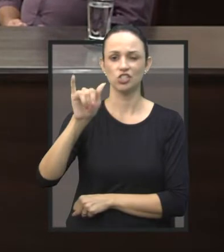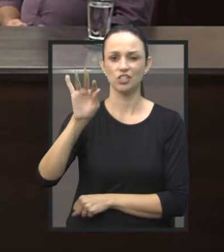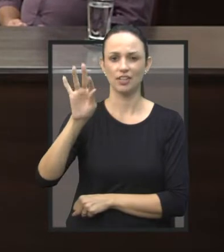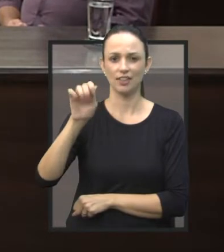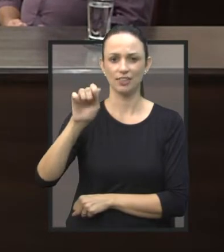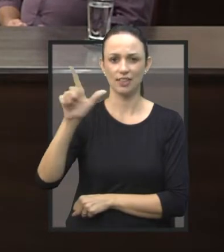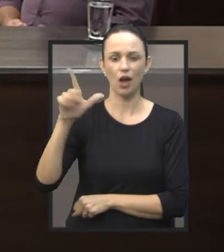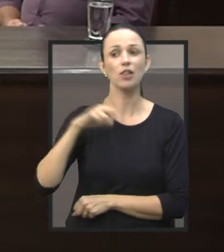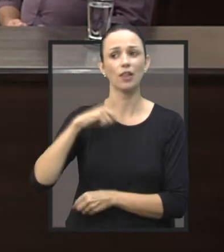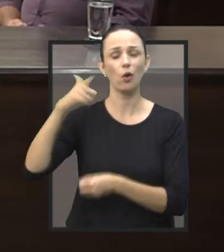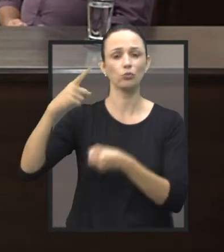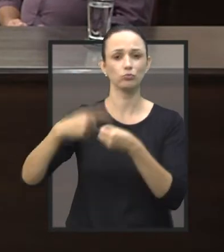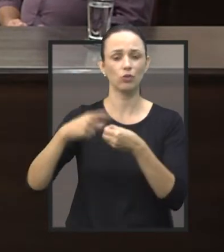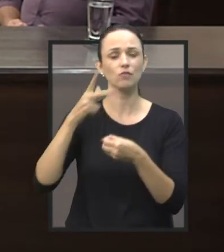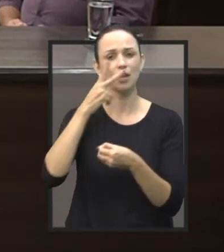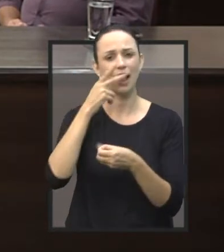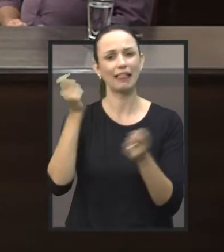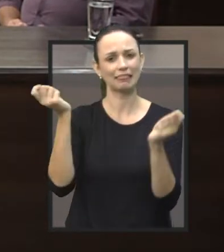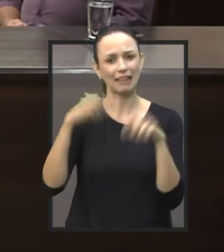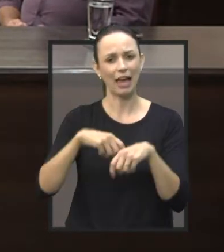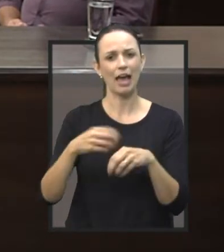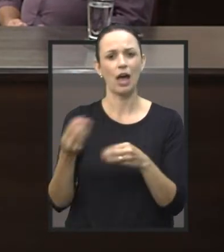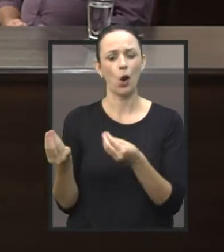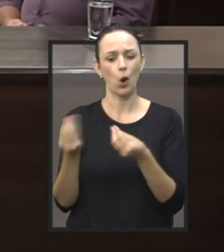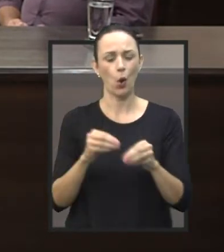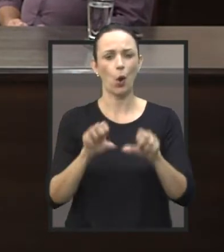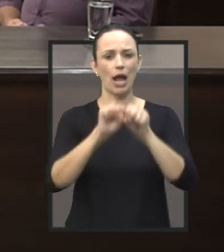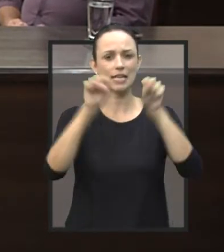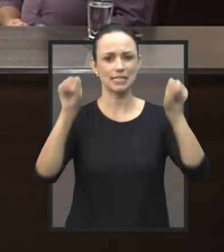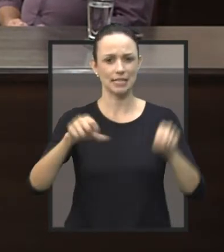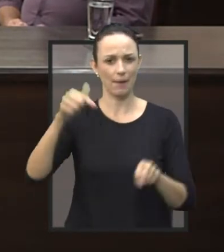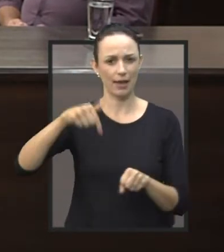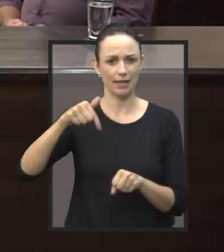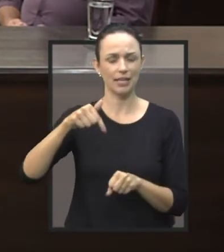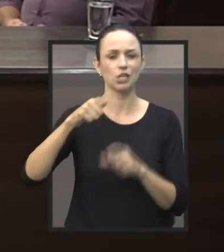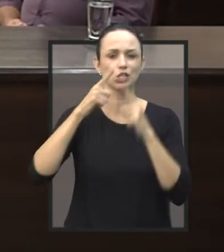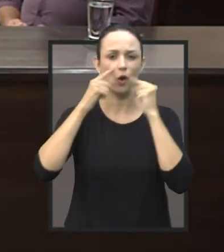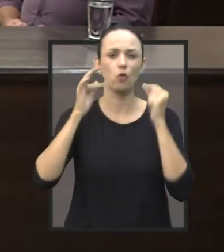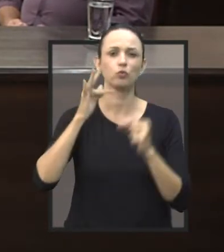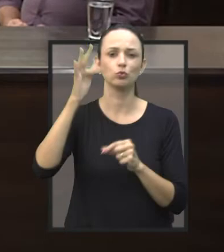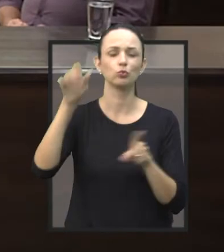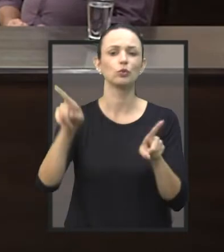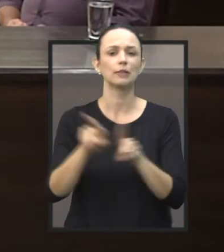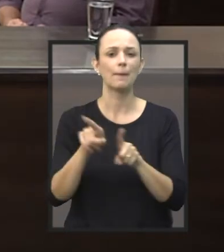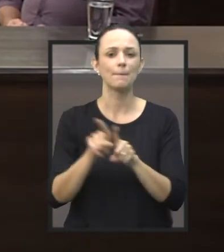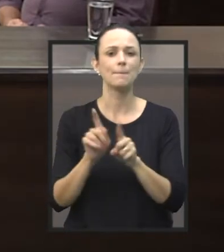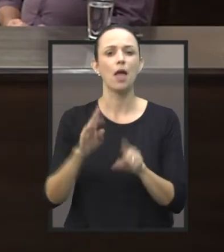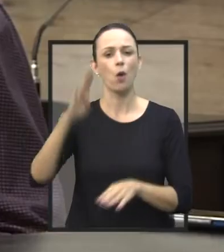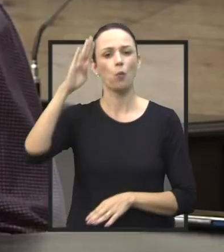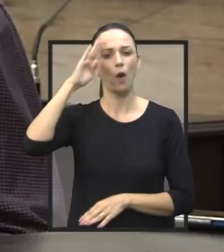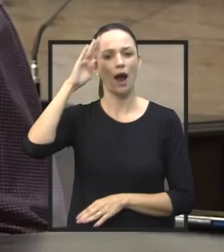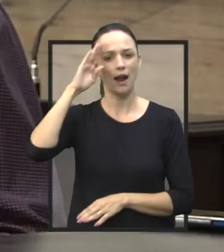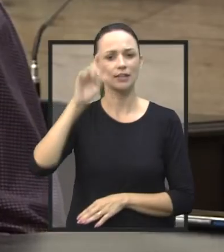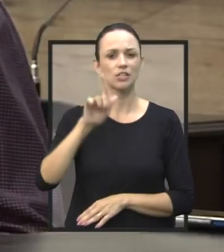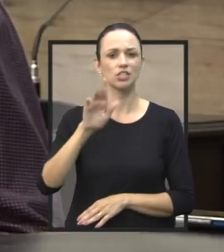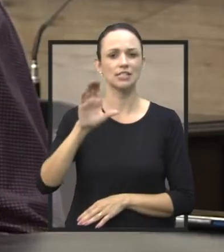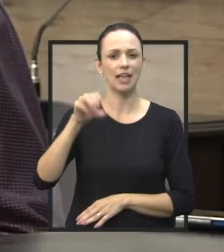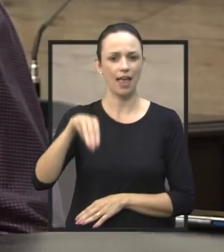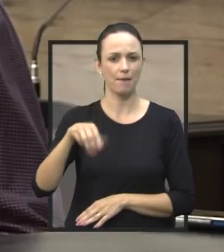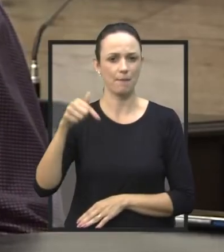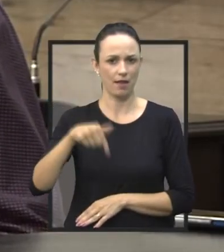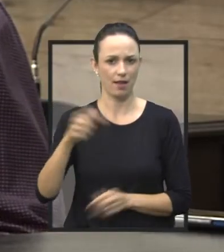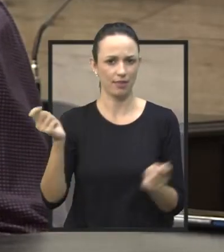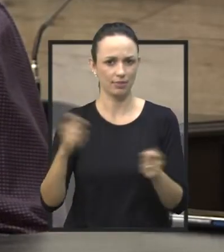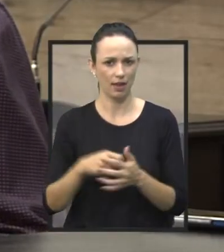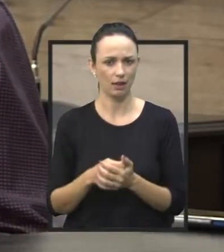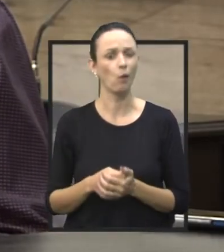implantação desse sistema aqui, em Jaú, assim como futuramente uma guarda civil municipal? Sim, eu tenho certeza que